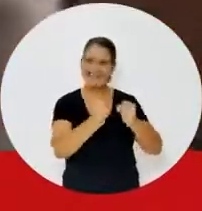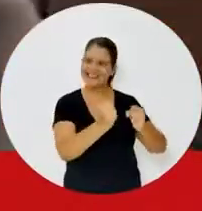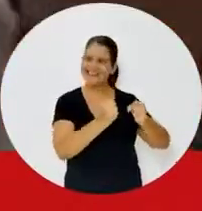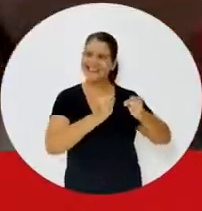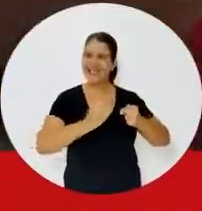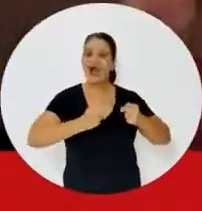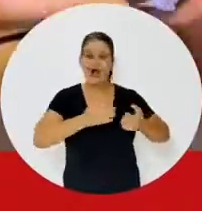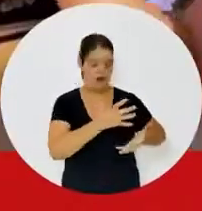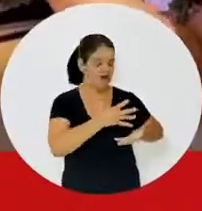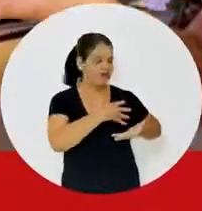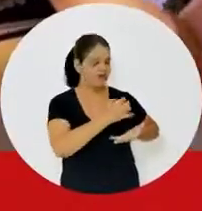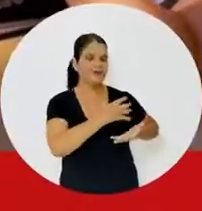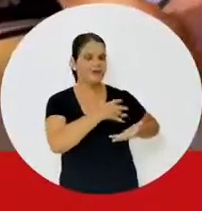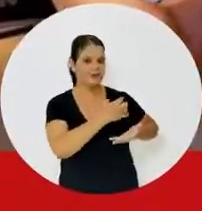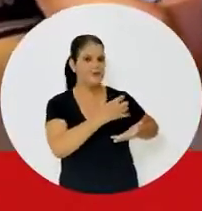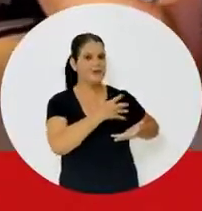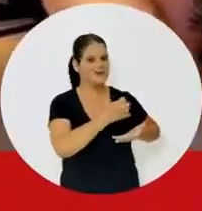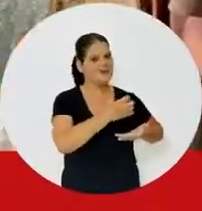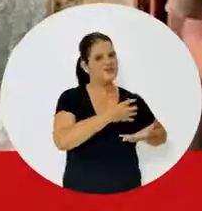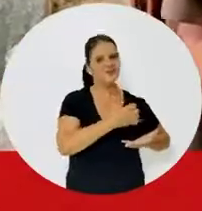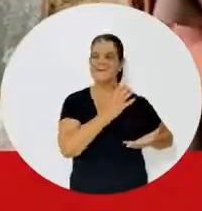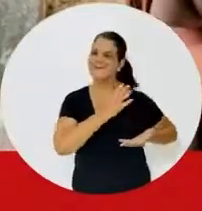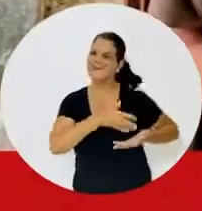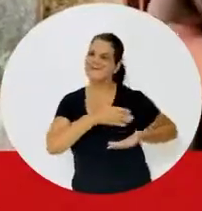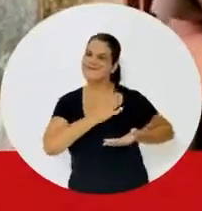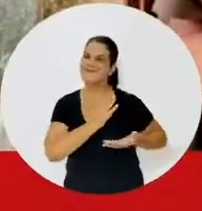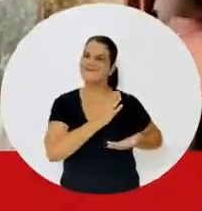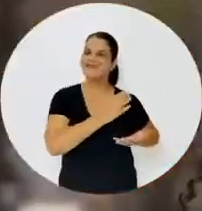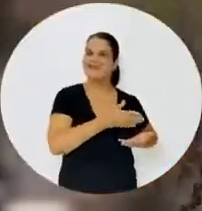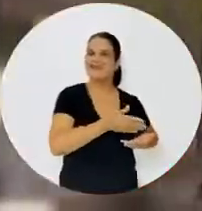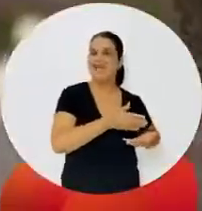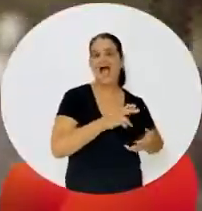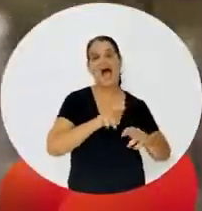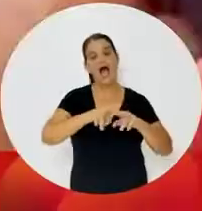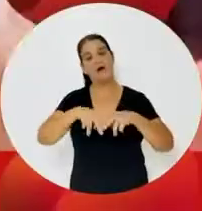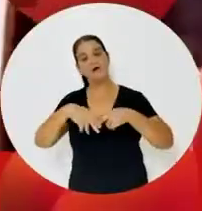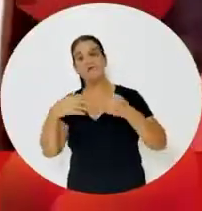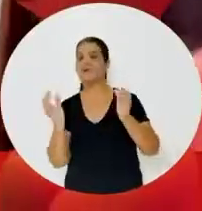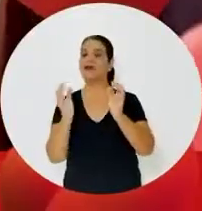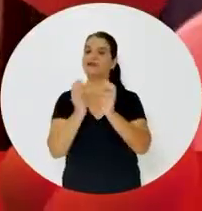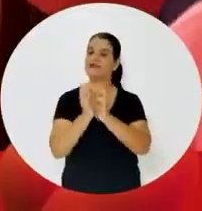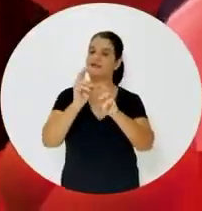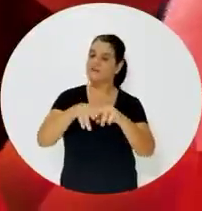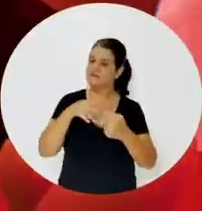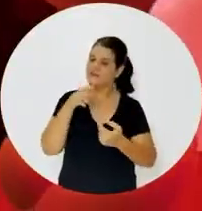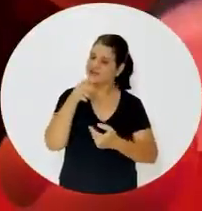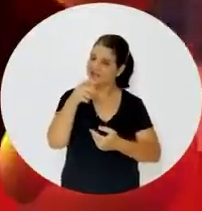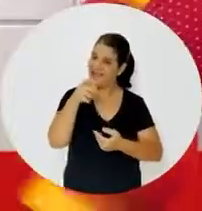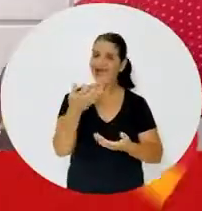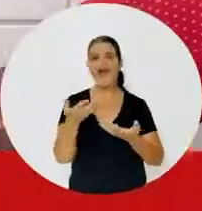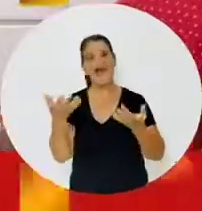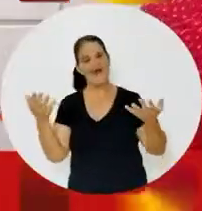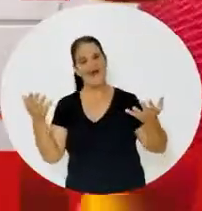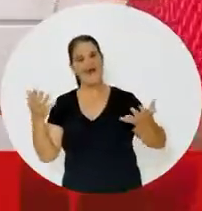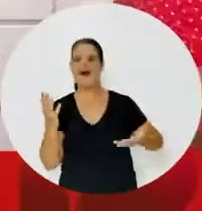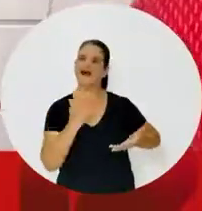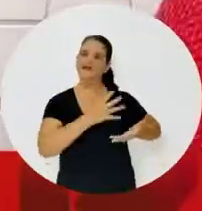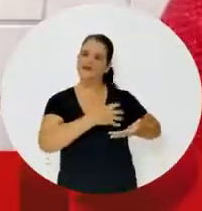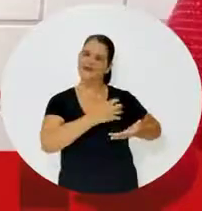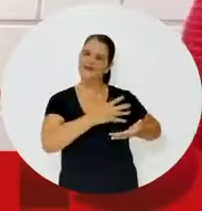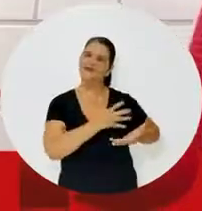Oi, tu, tu, tu, bate coração Agora é por Recife e por você Oi,